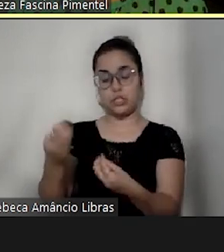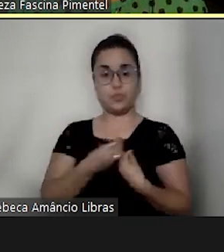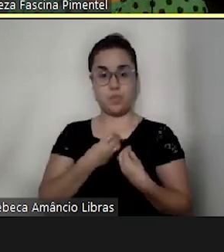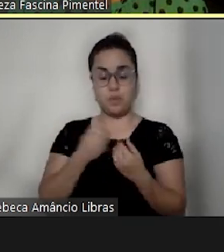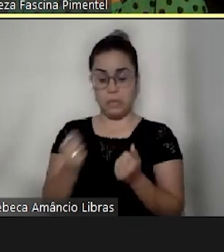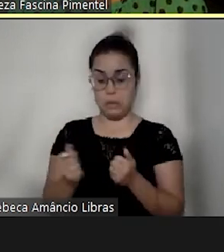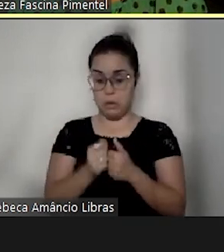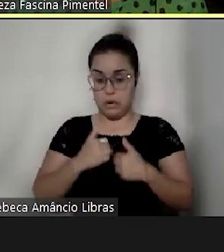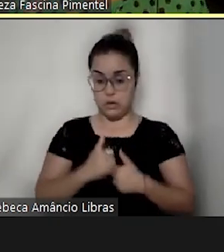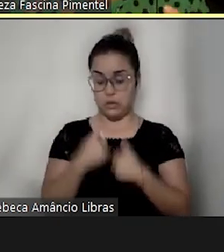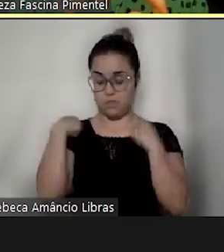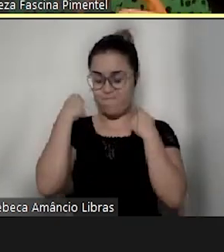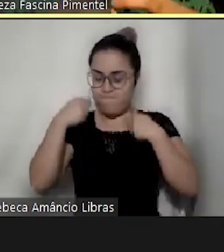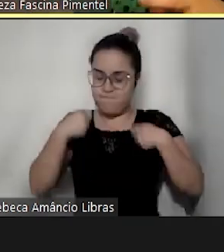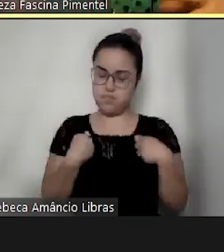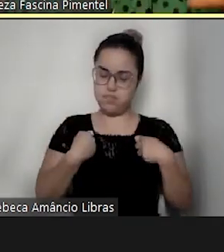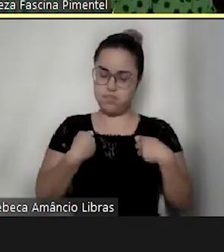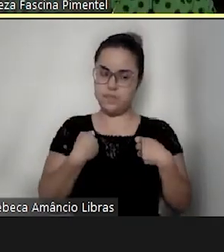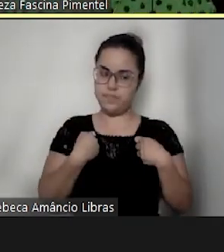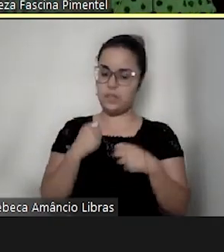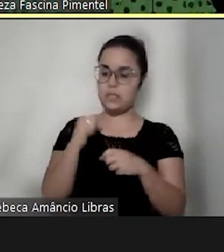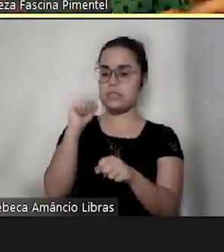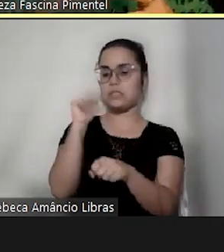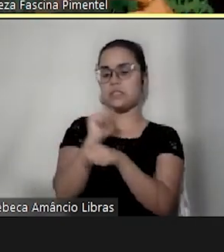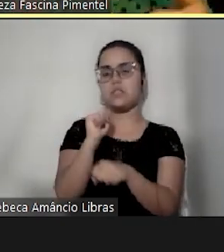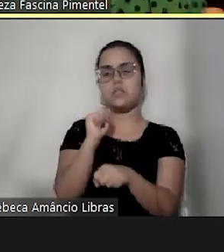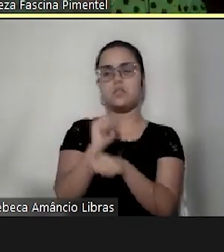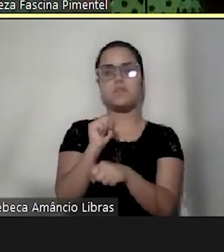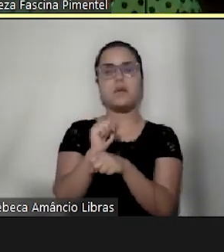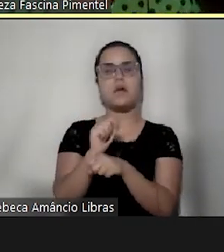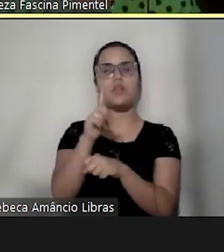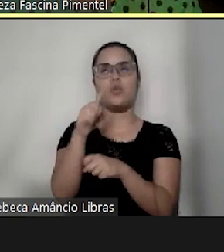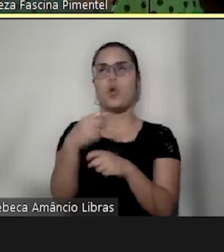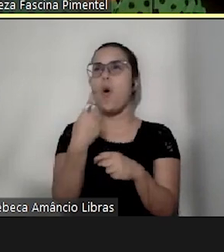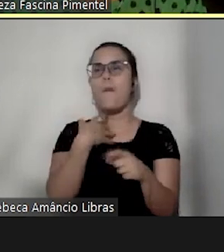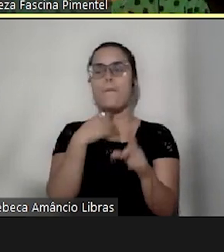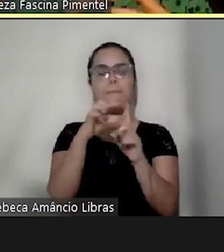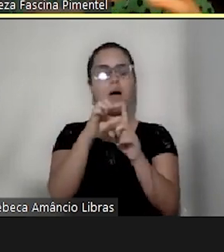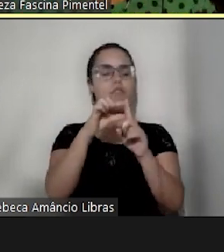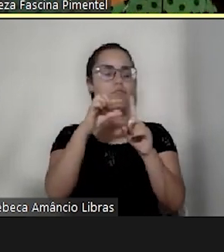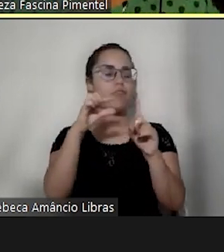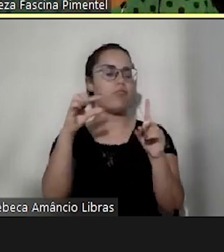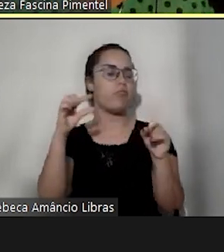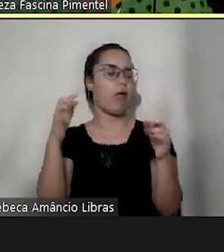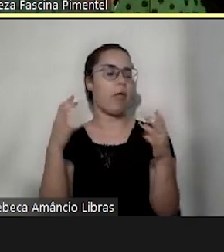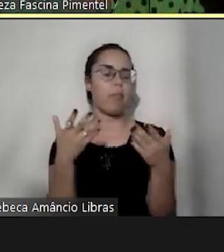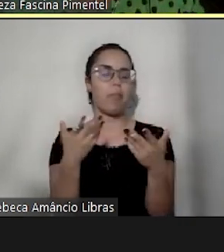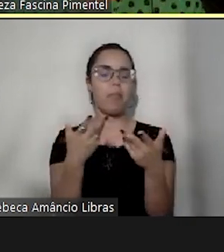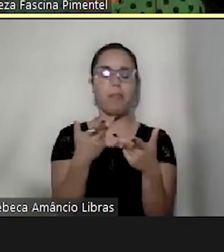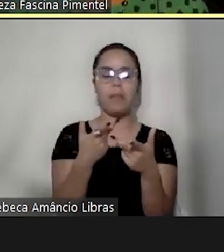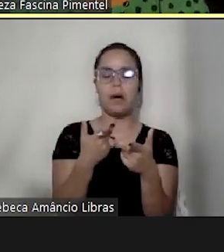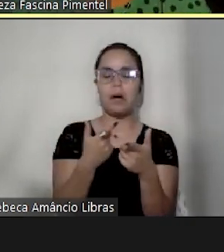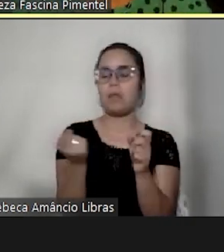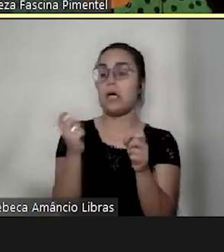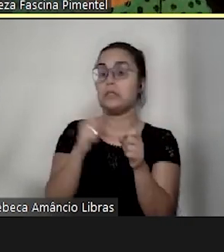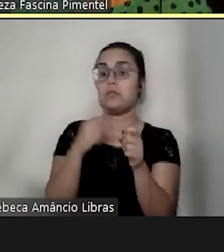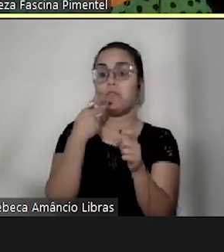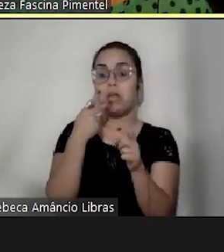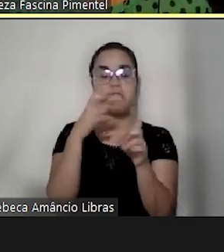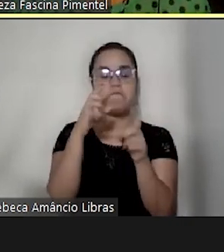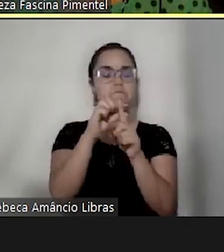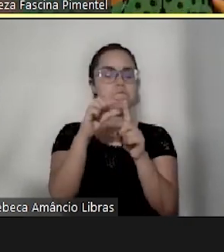E a gente fica esperando ali uma frase super elaborada e a gente dá valor quando vem aquela frase